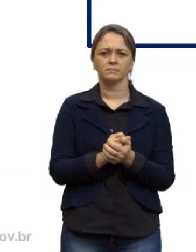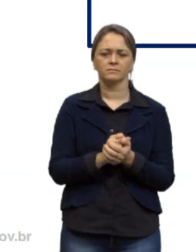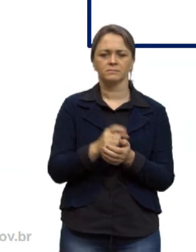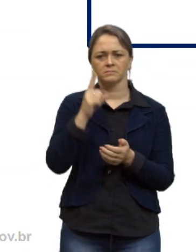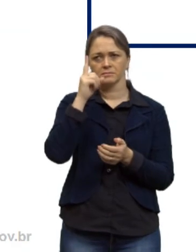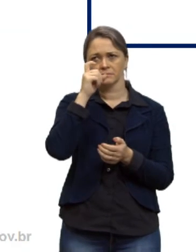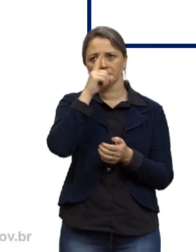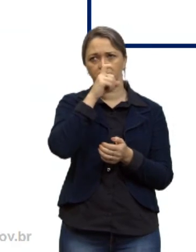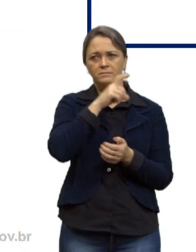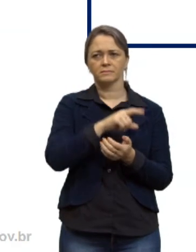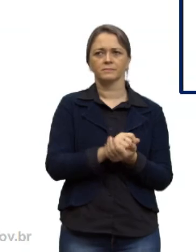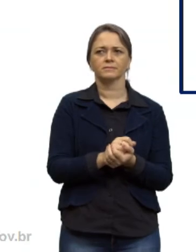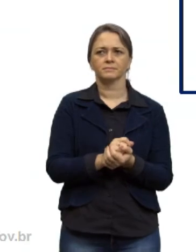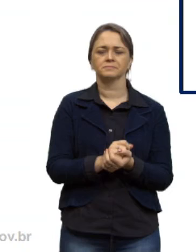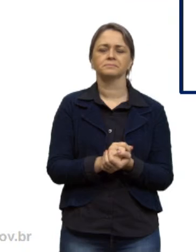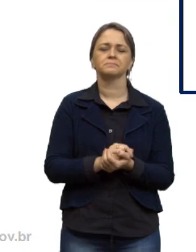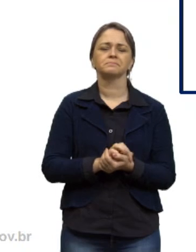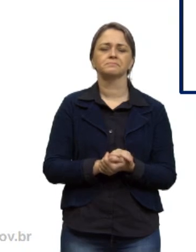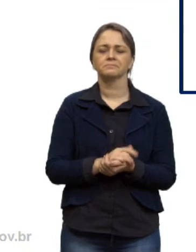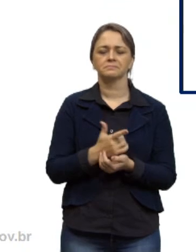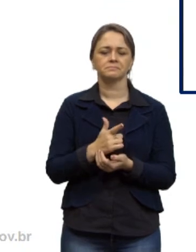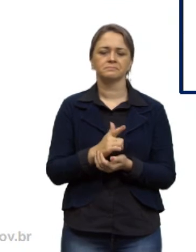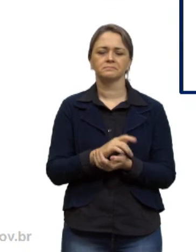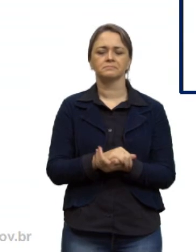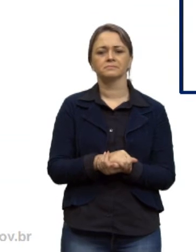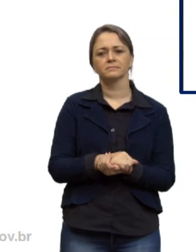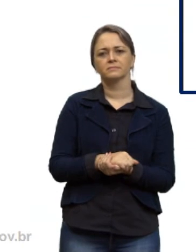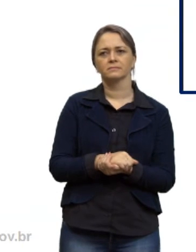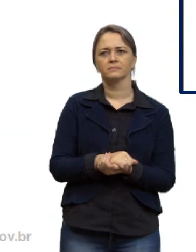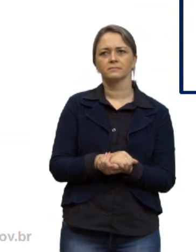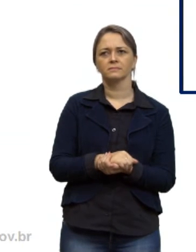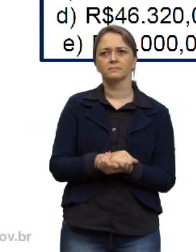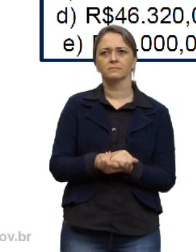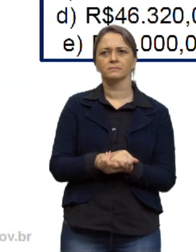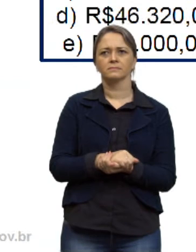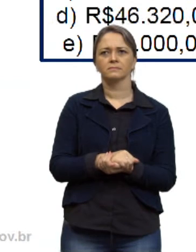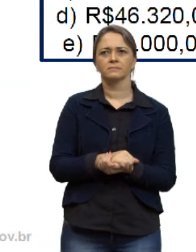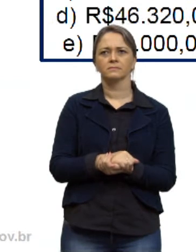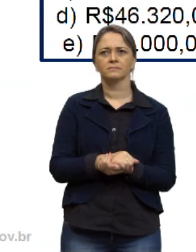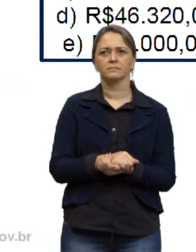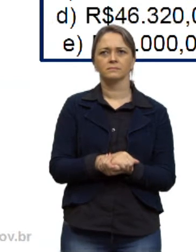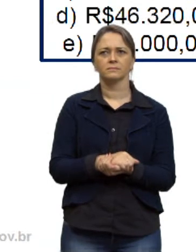dificuldade a gente pode continuar tá? pode ir